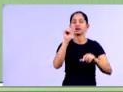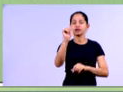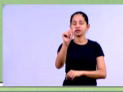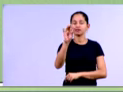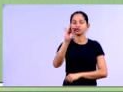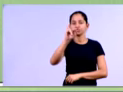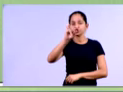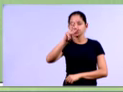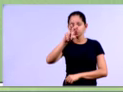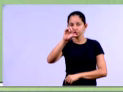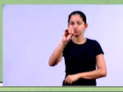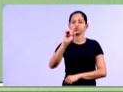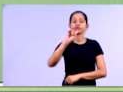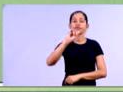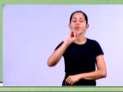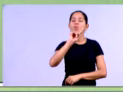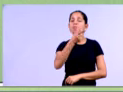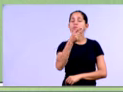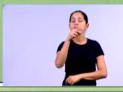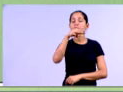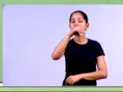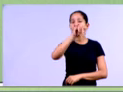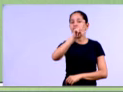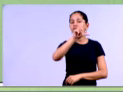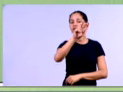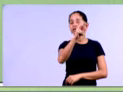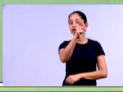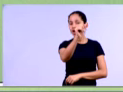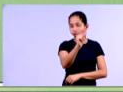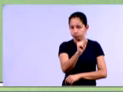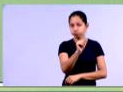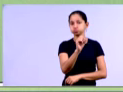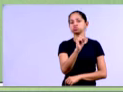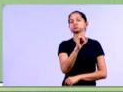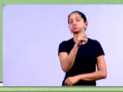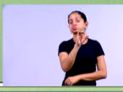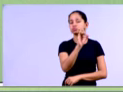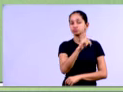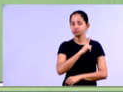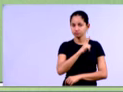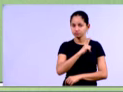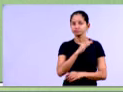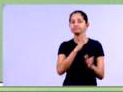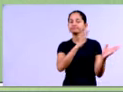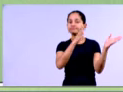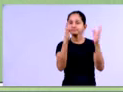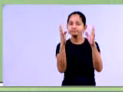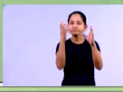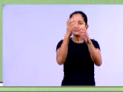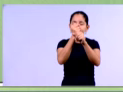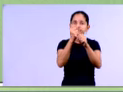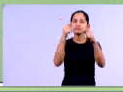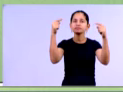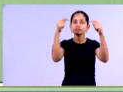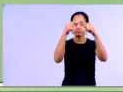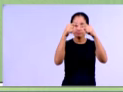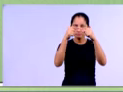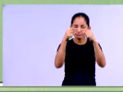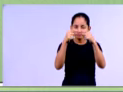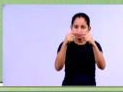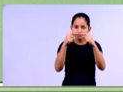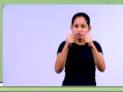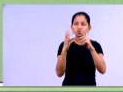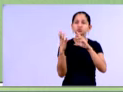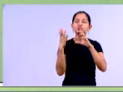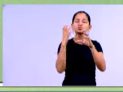1.960.000, nós temos um ativo não circulante de 765.698. E um total aqui